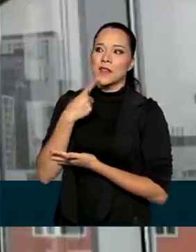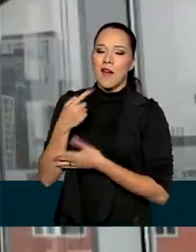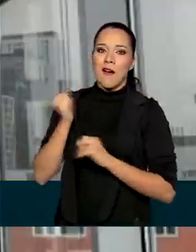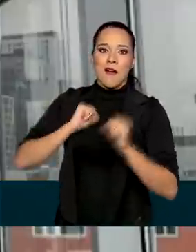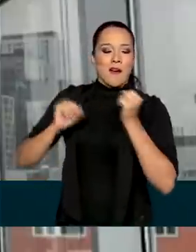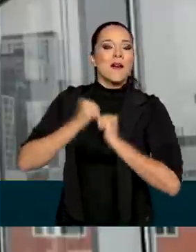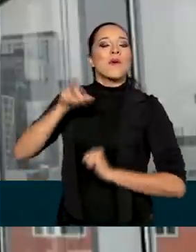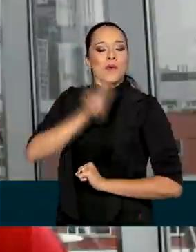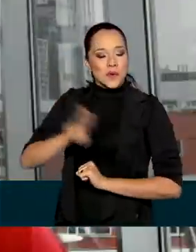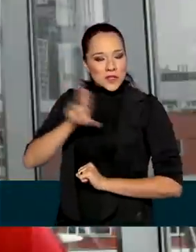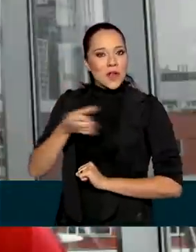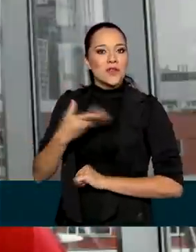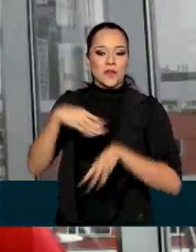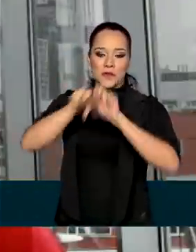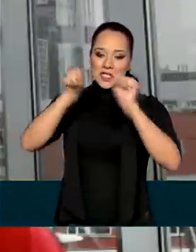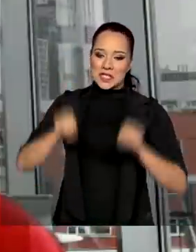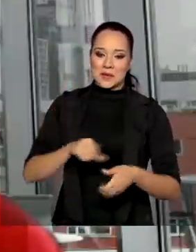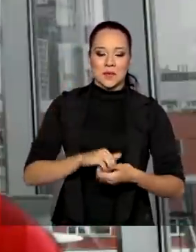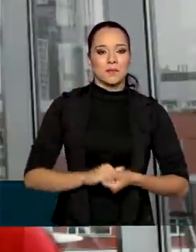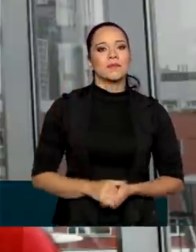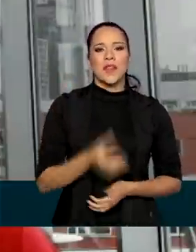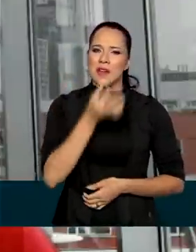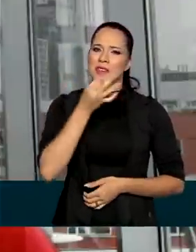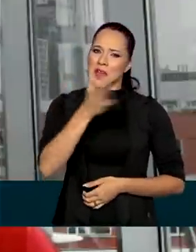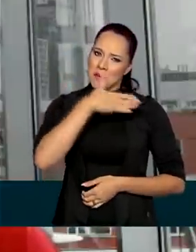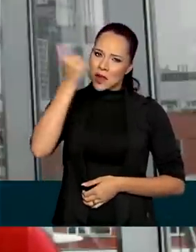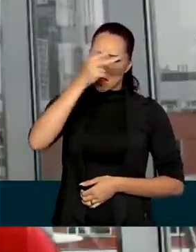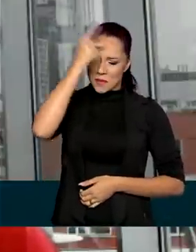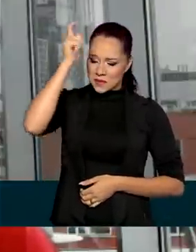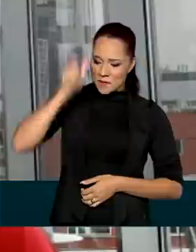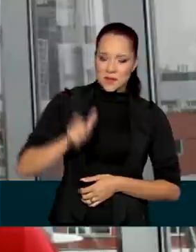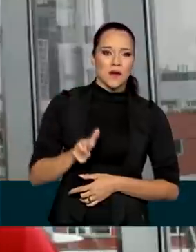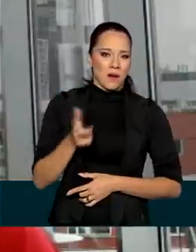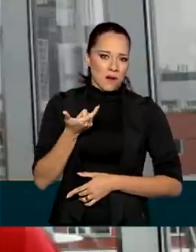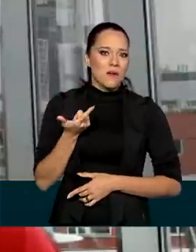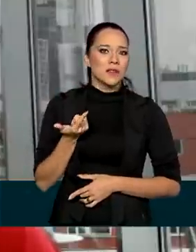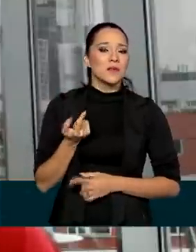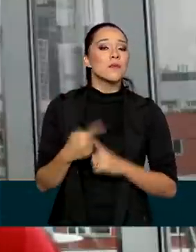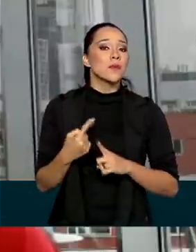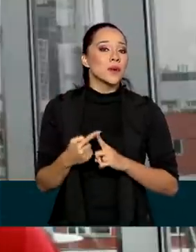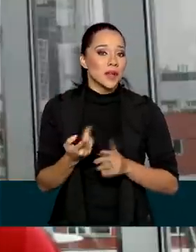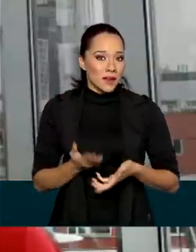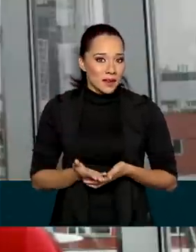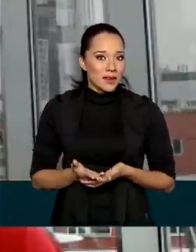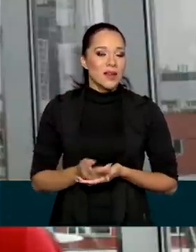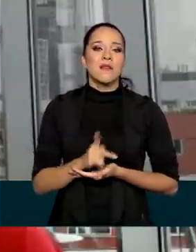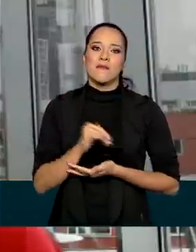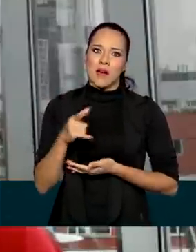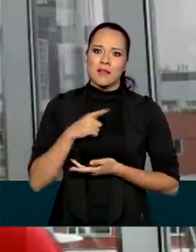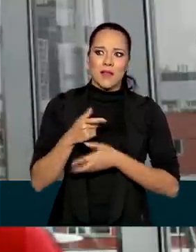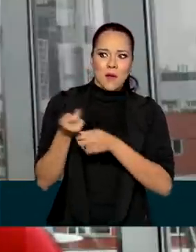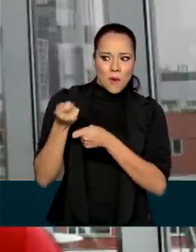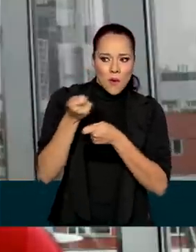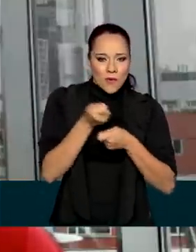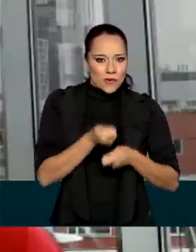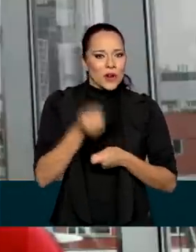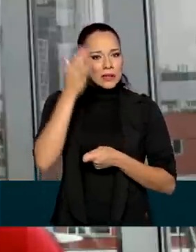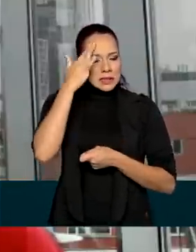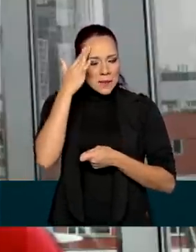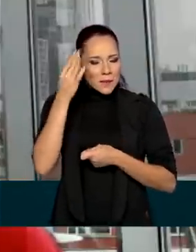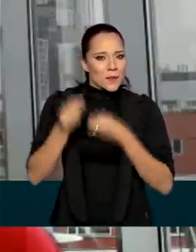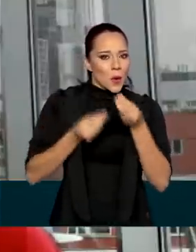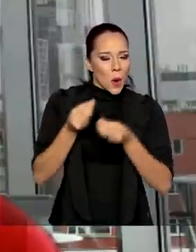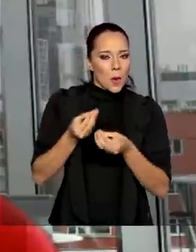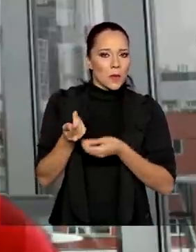a hora de usar o sistema. Eu acho que isso é melhor para os consumidores porque vai ter um controle maior financeiro